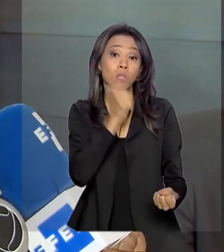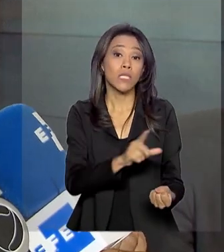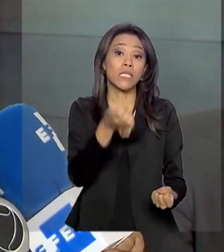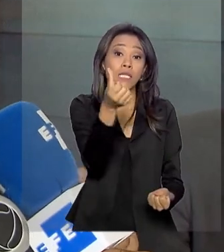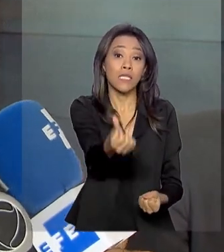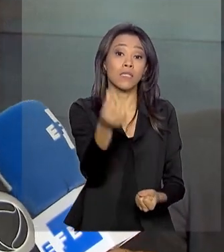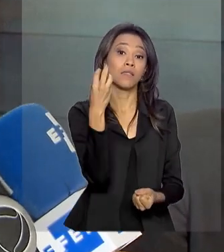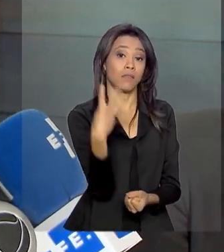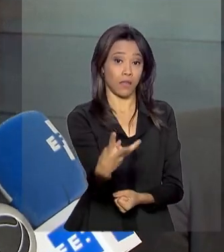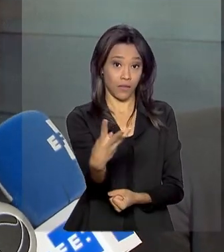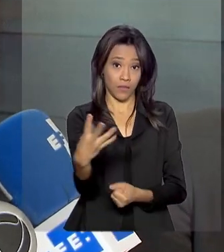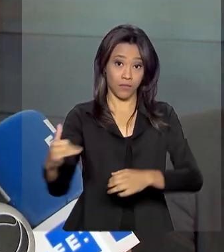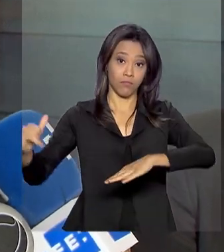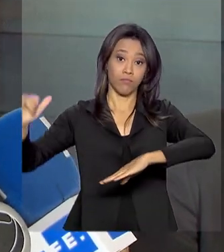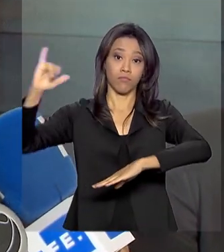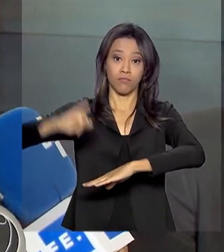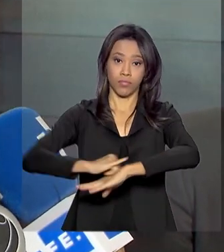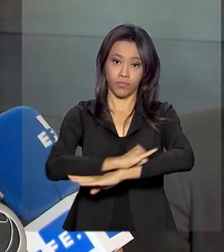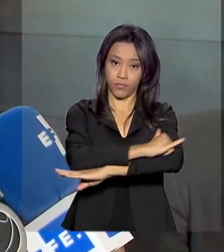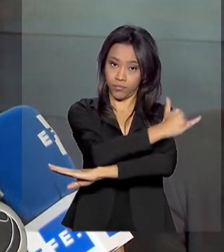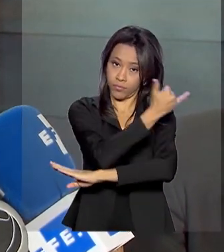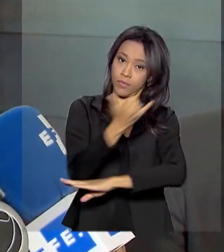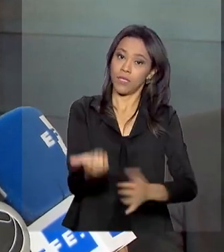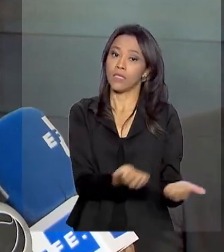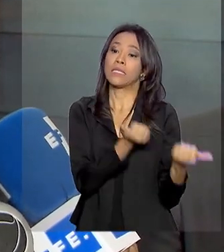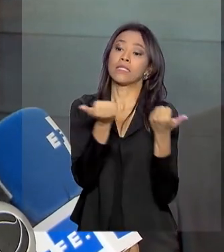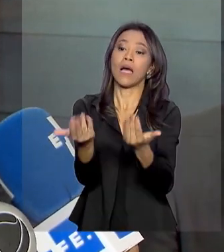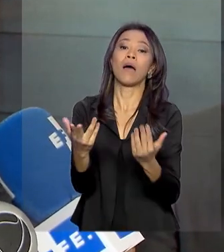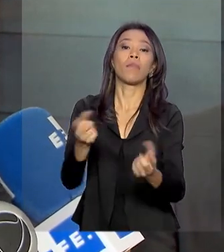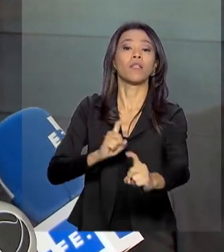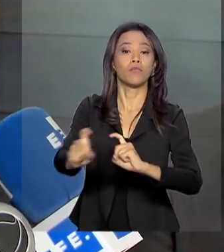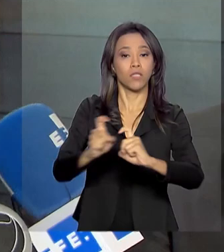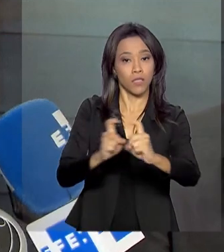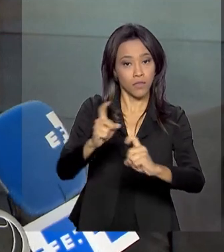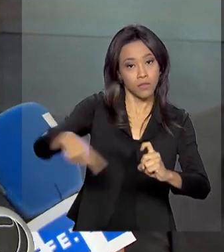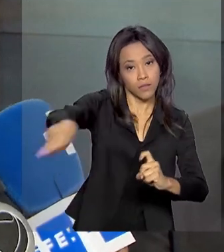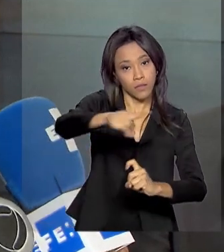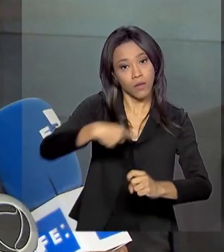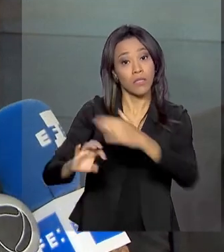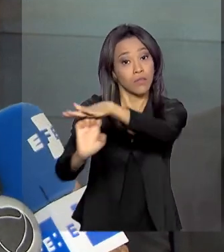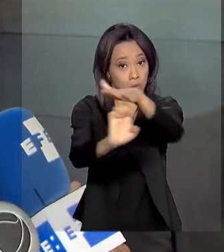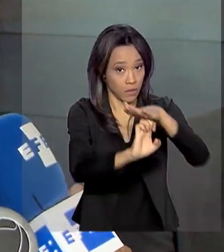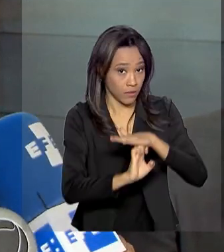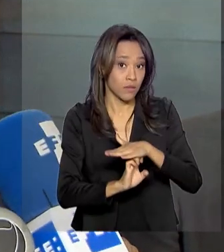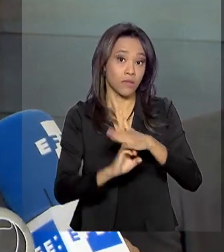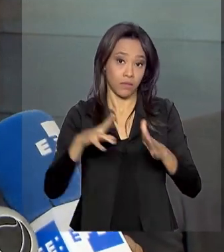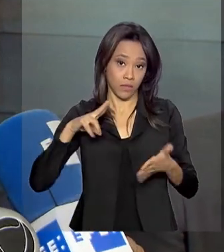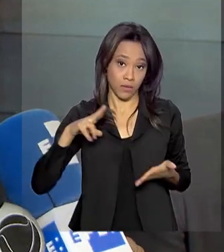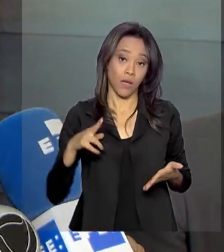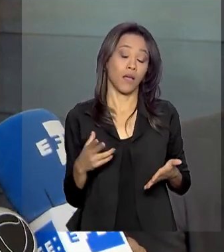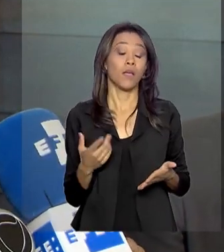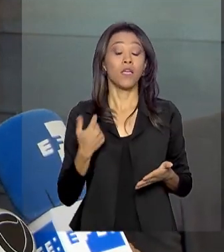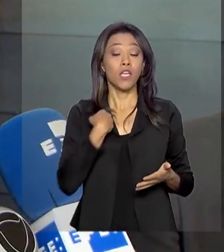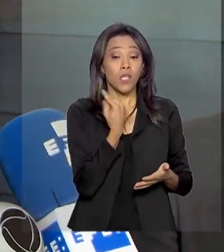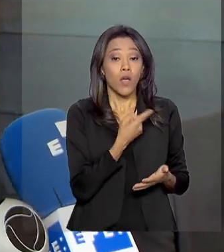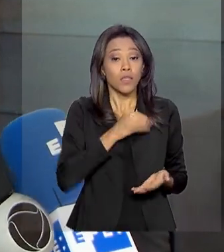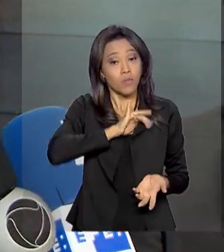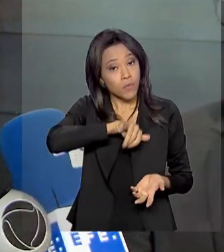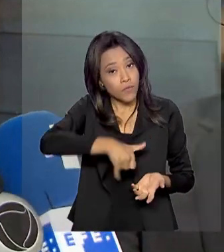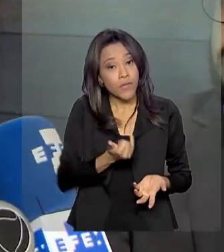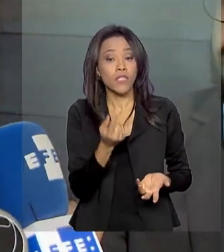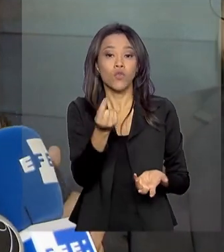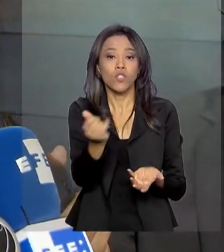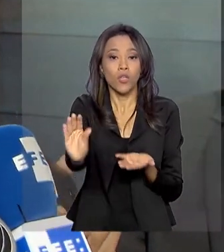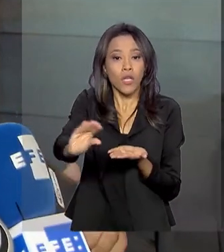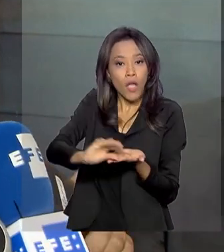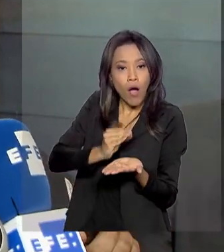concedidos, isso é uma marca muito expressiva. E a gente aproveita, então, até o recurso que ingressa